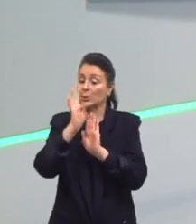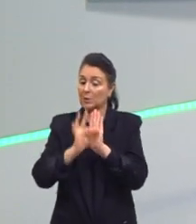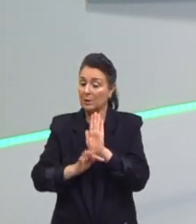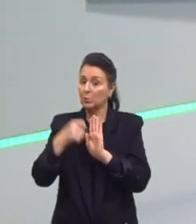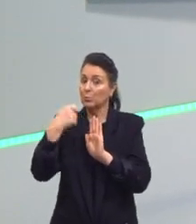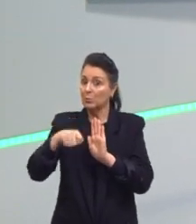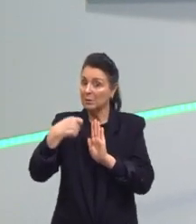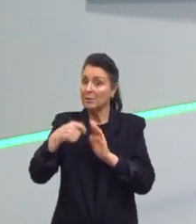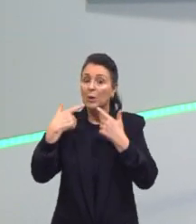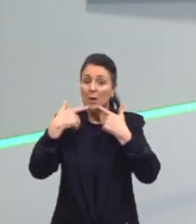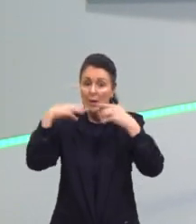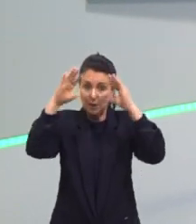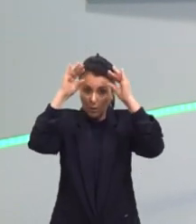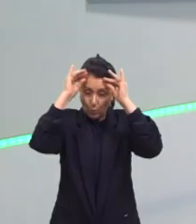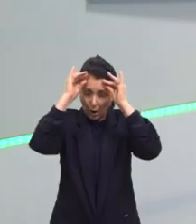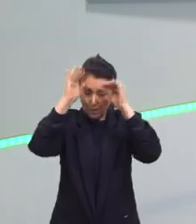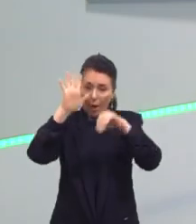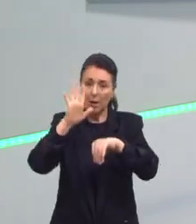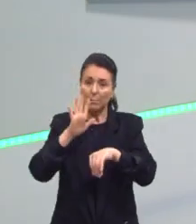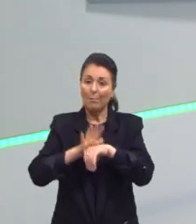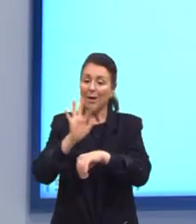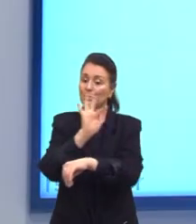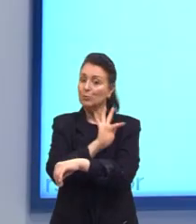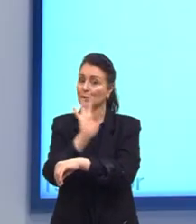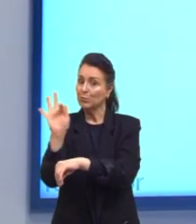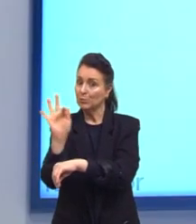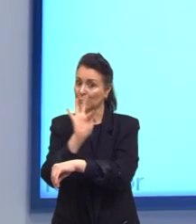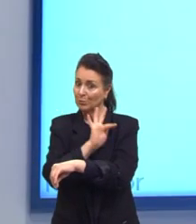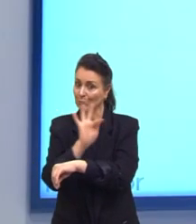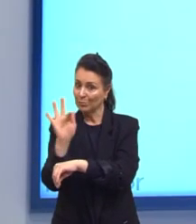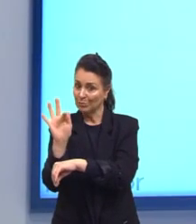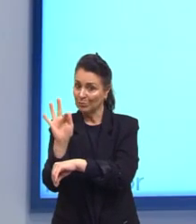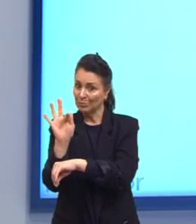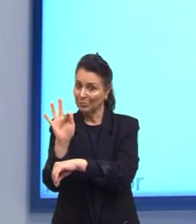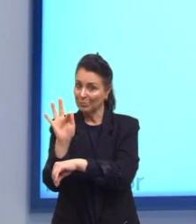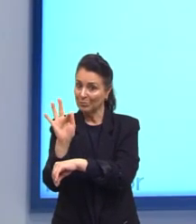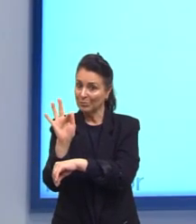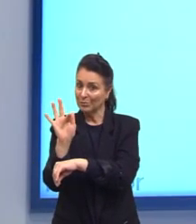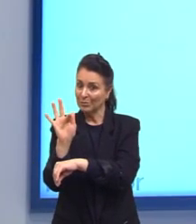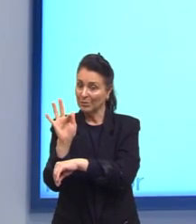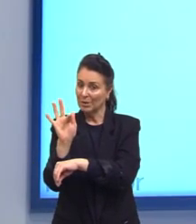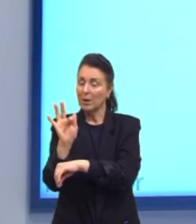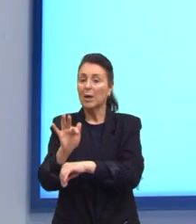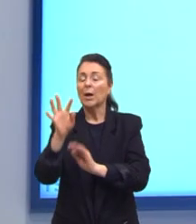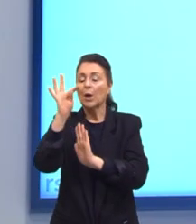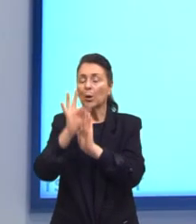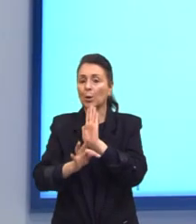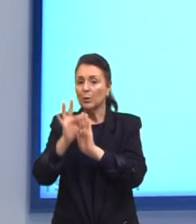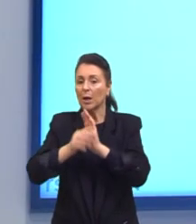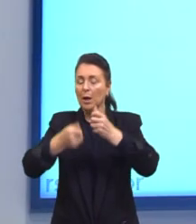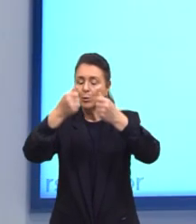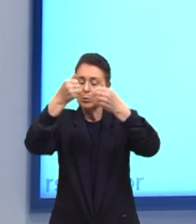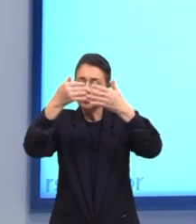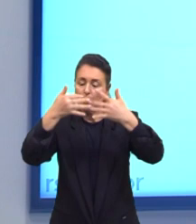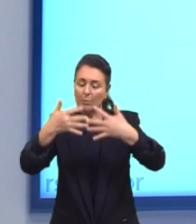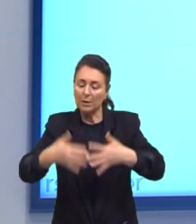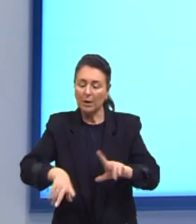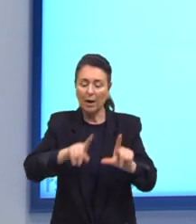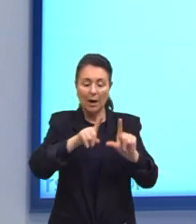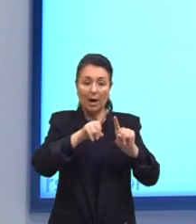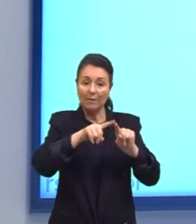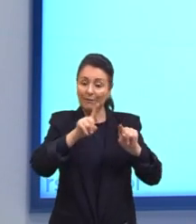linguagem Um pouco mais rebuscada Um pouco mais formal Então apesar de ser um texto Ali que fala sobre Variedades